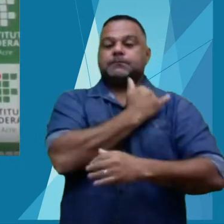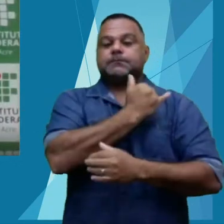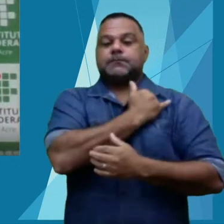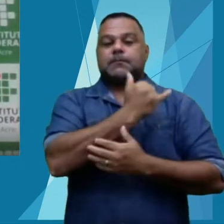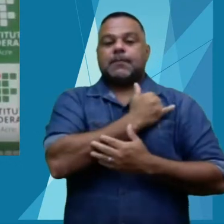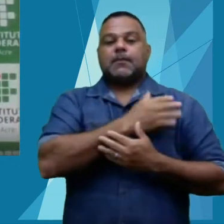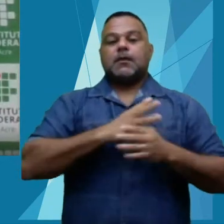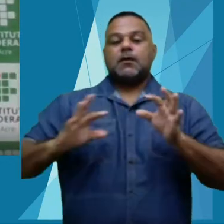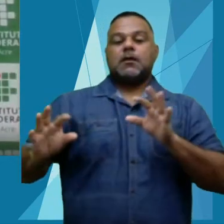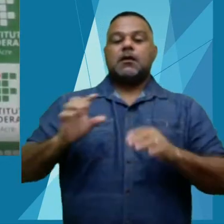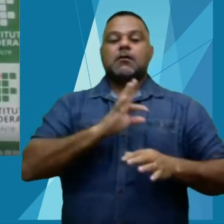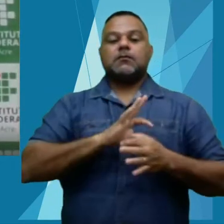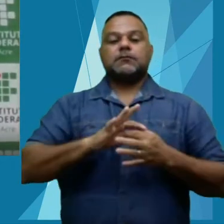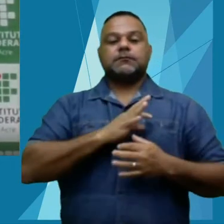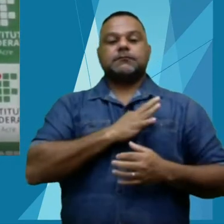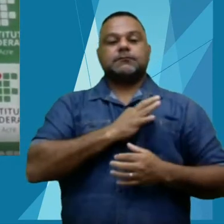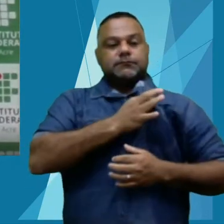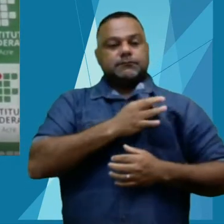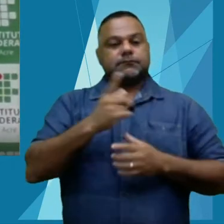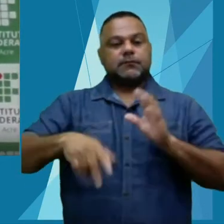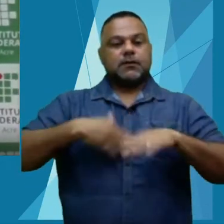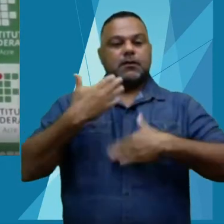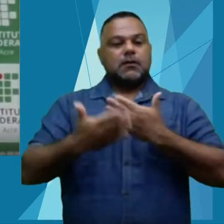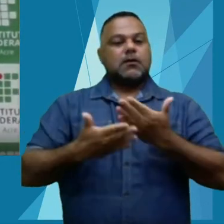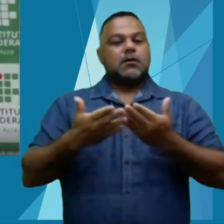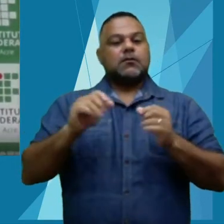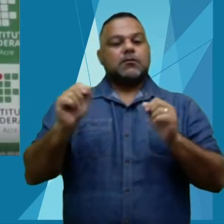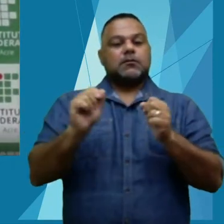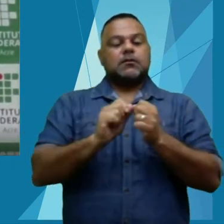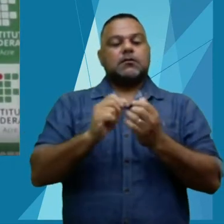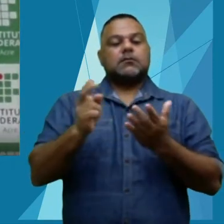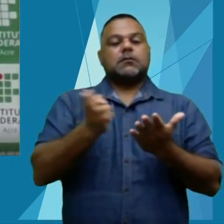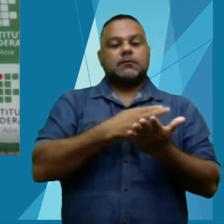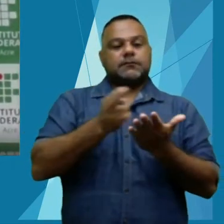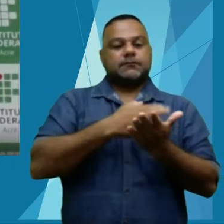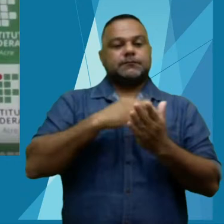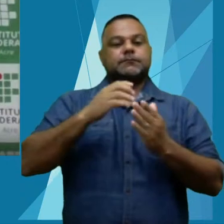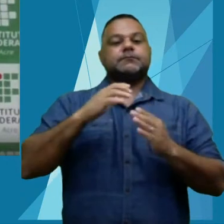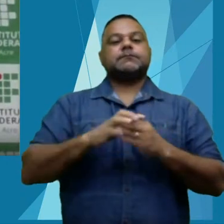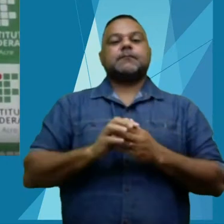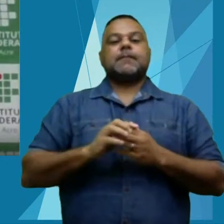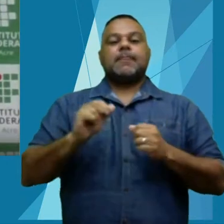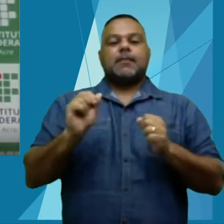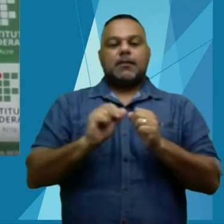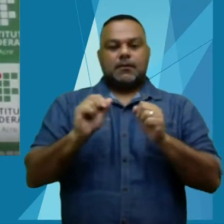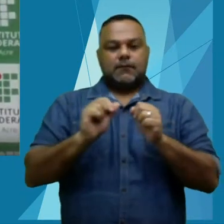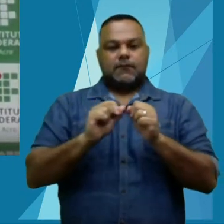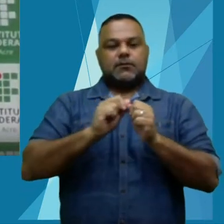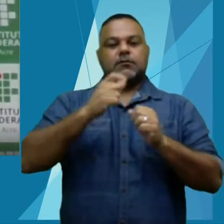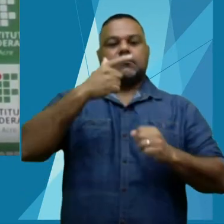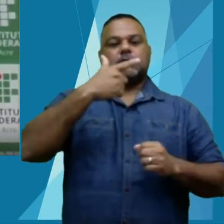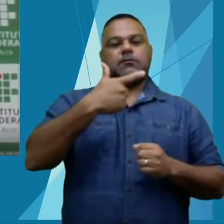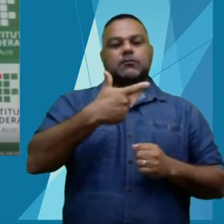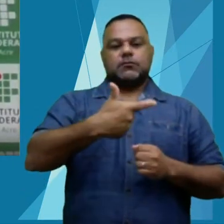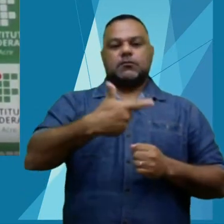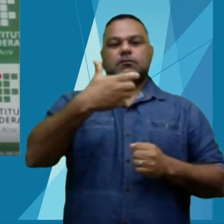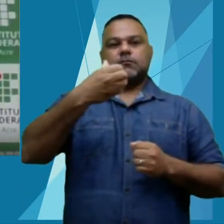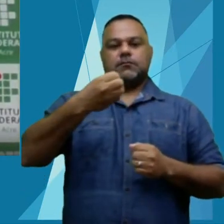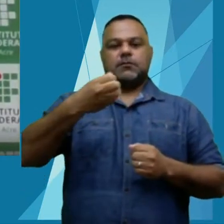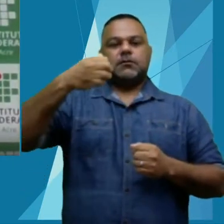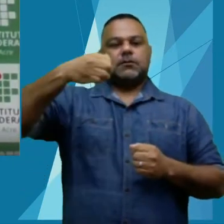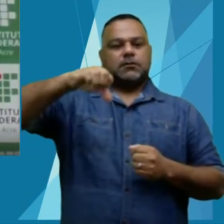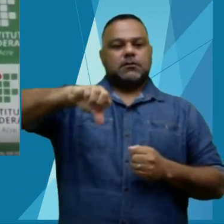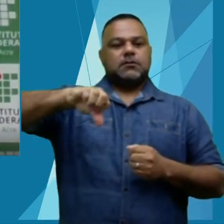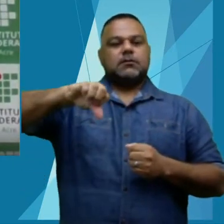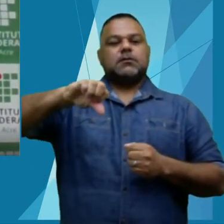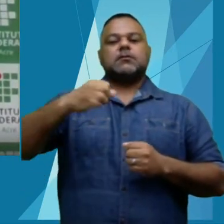órgãos parceiros. O projeto da revista científica do Instituto foi lançado no ano de 2019 durante